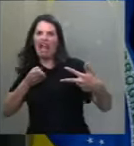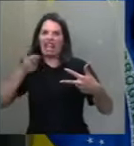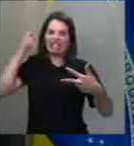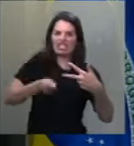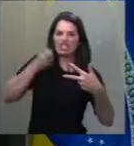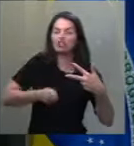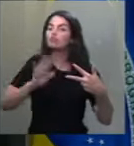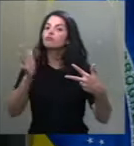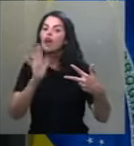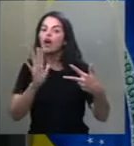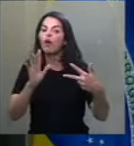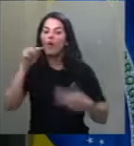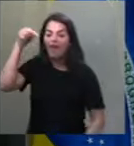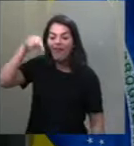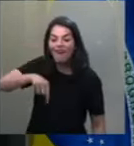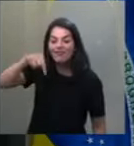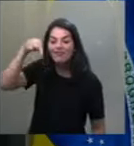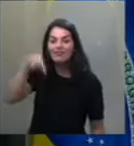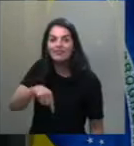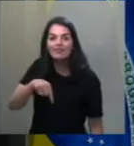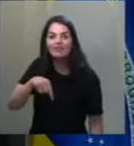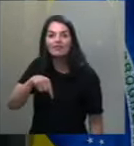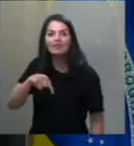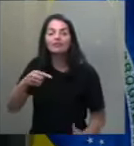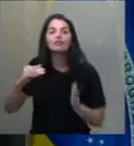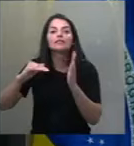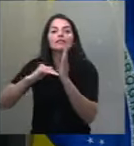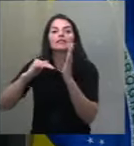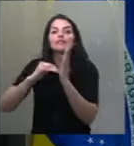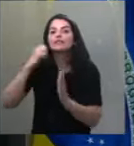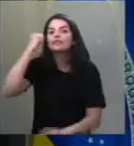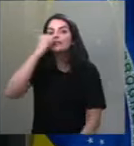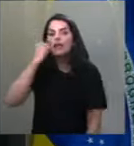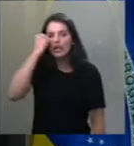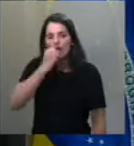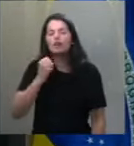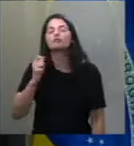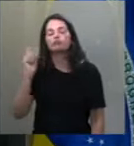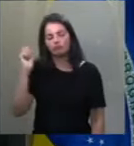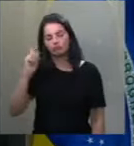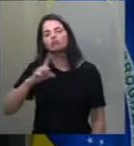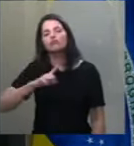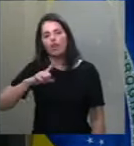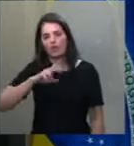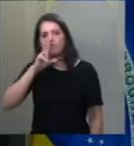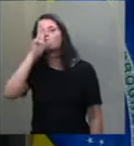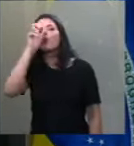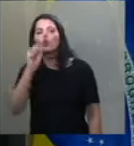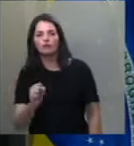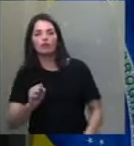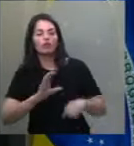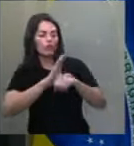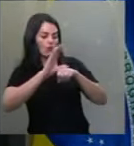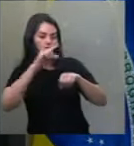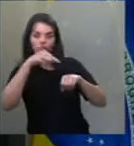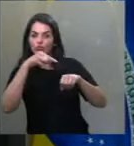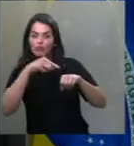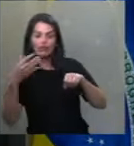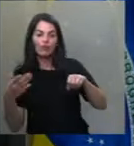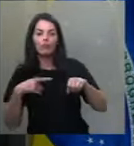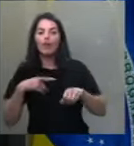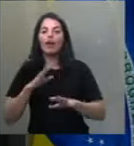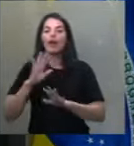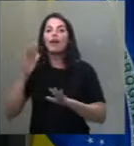A questão está aqui. Só o Senado tem o poder delegado pela Constituição para coibir